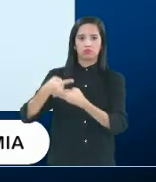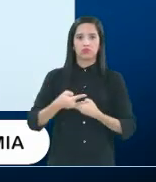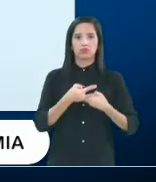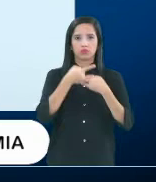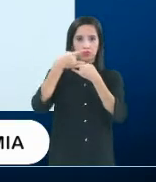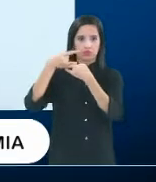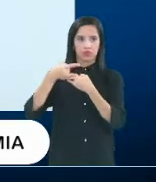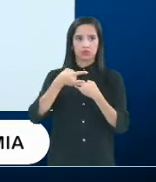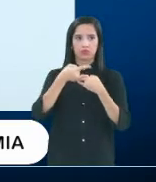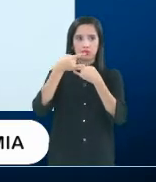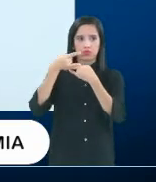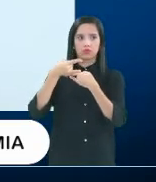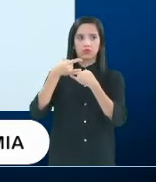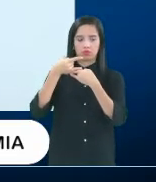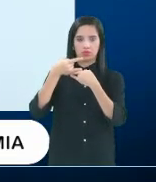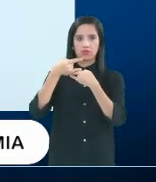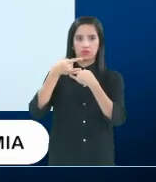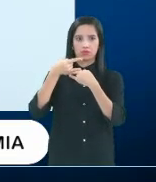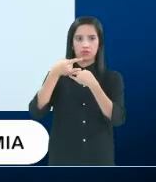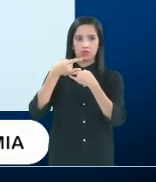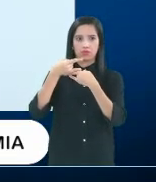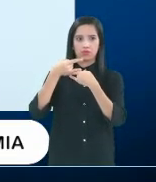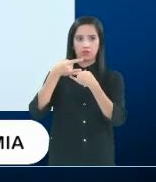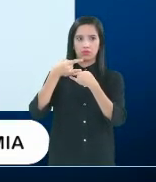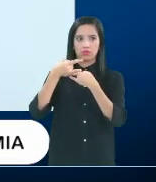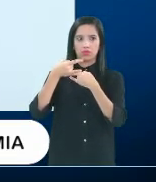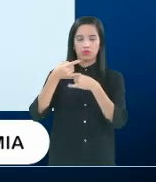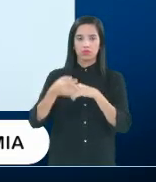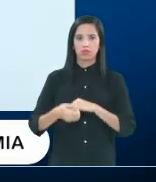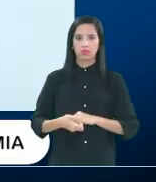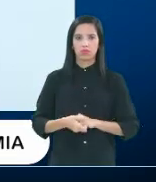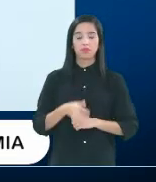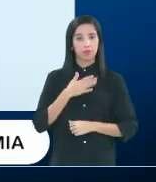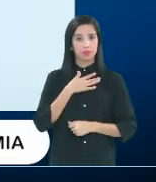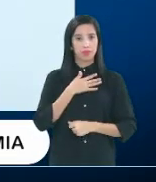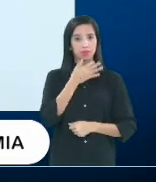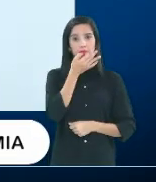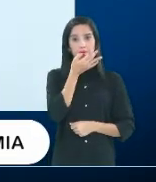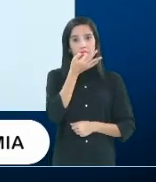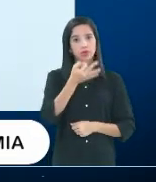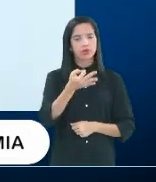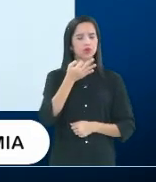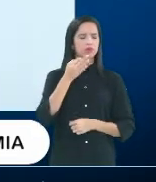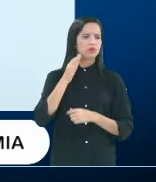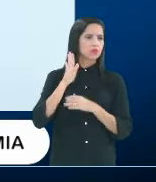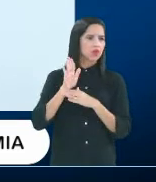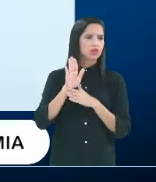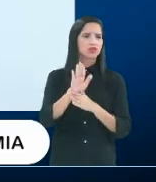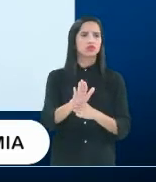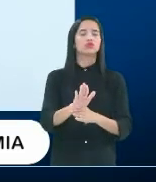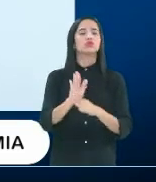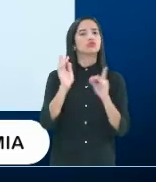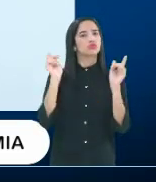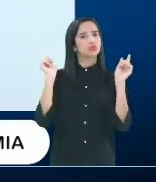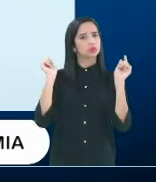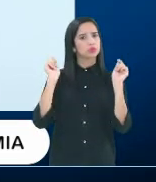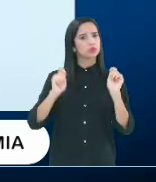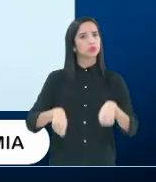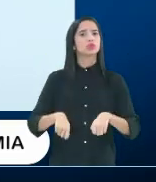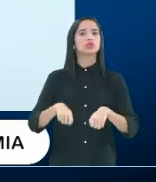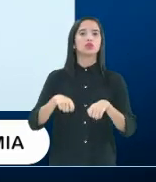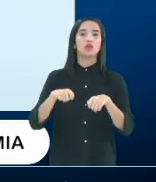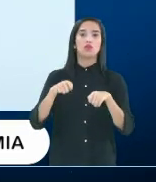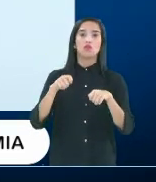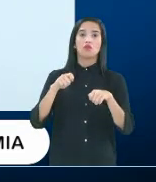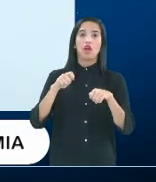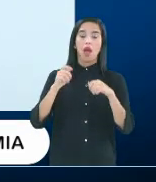e faz a sessão. Isso, na minha opinião, ajudou até levar esse